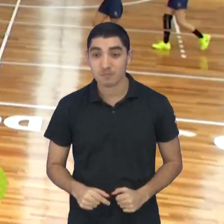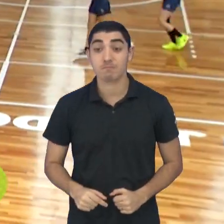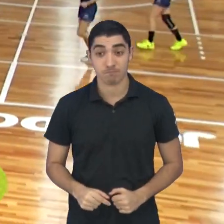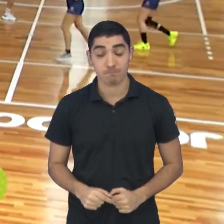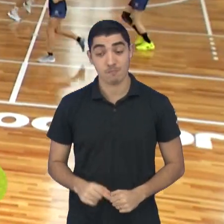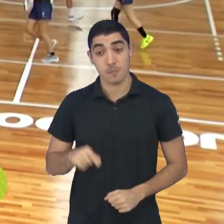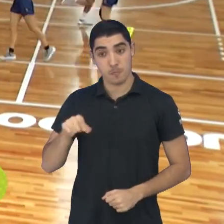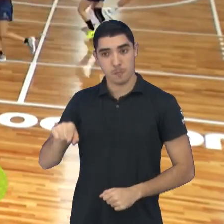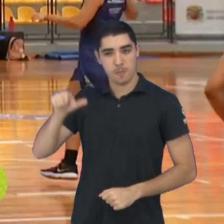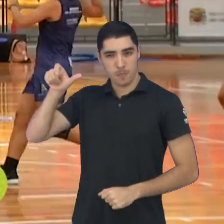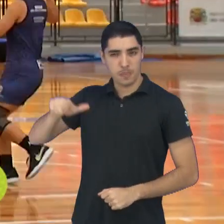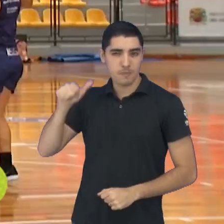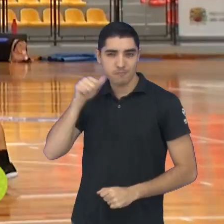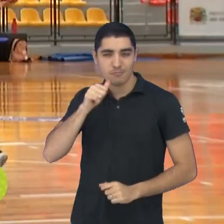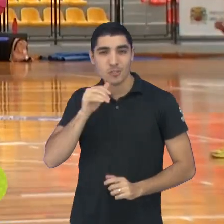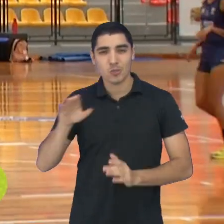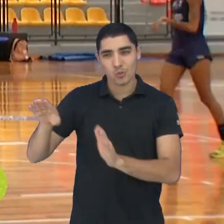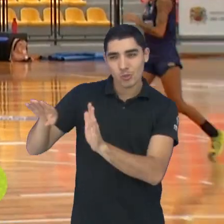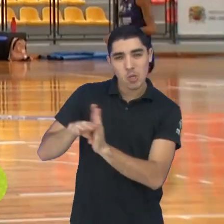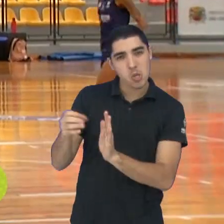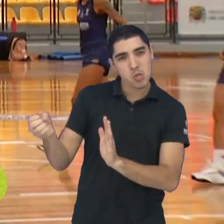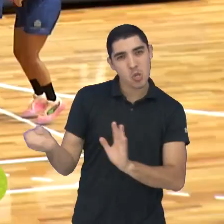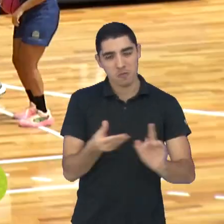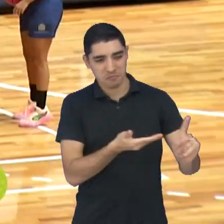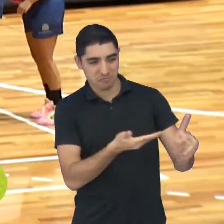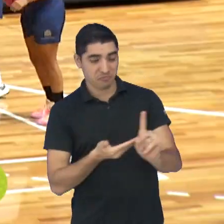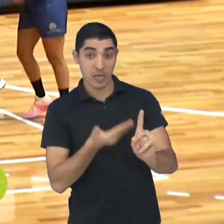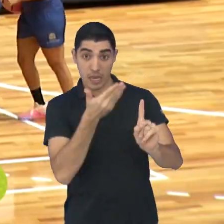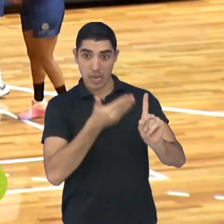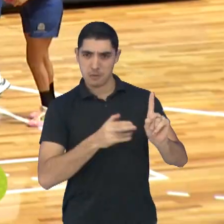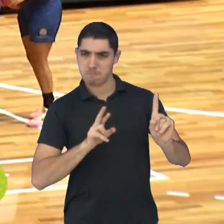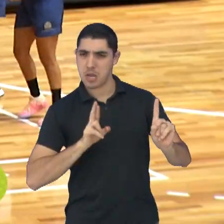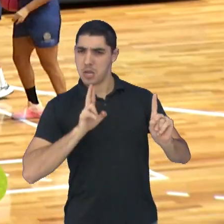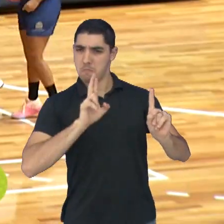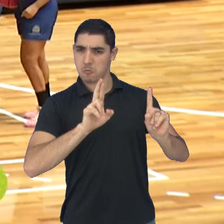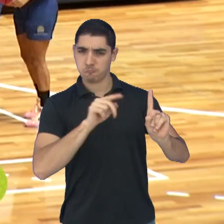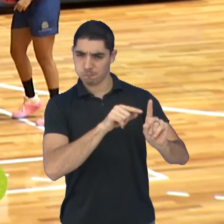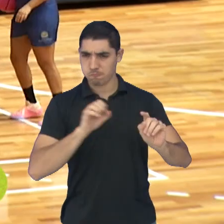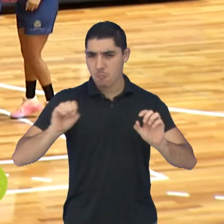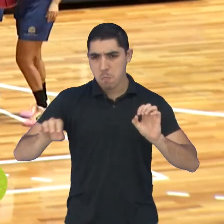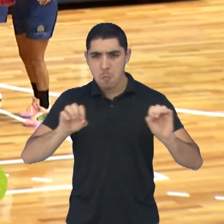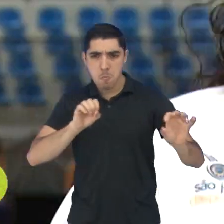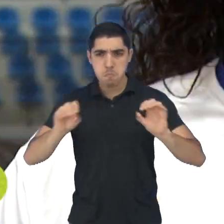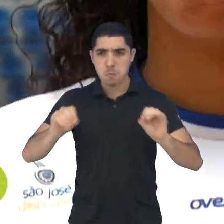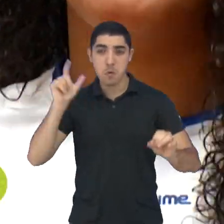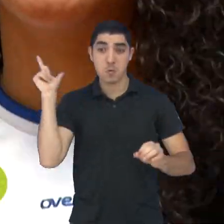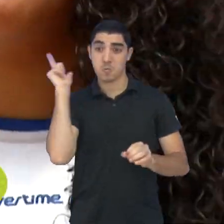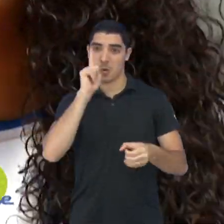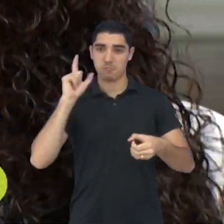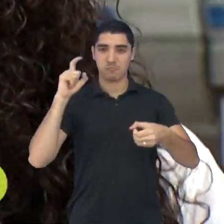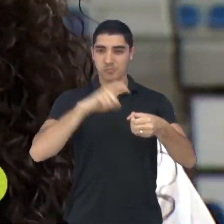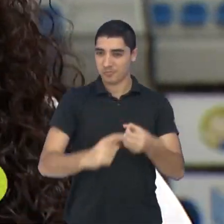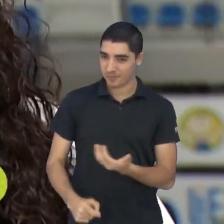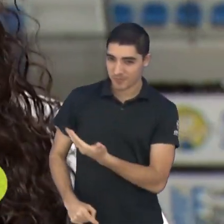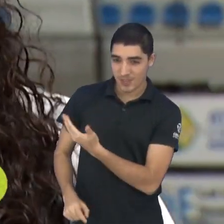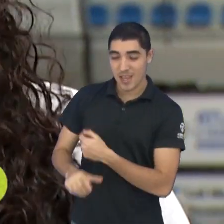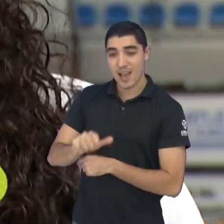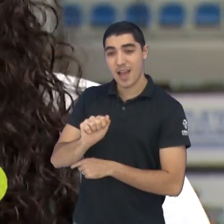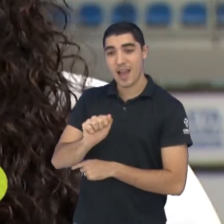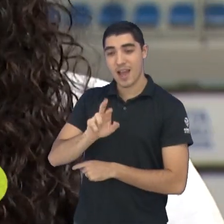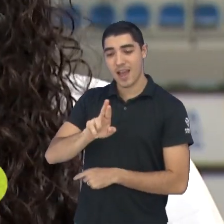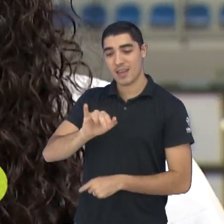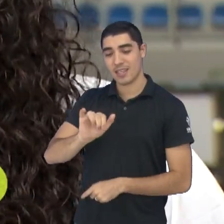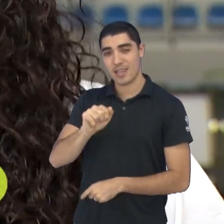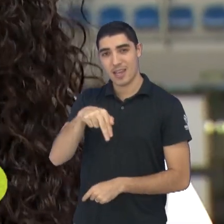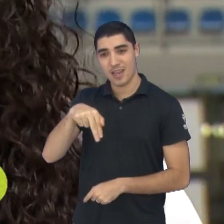uma jogadora recém-chegada para a base foi responsável por comandar a vitória das águias. Ariane, de 18 anos,